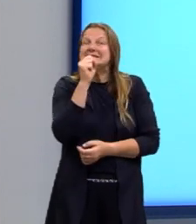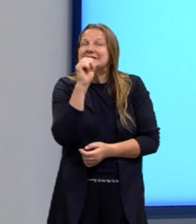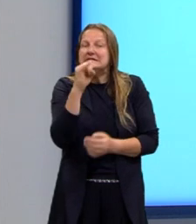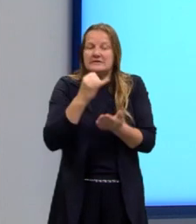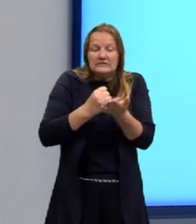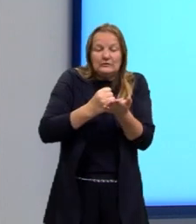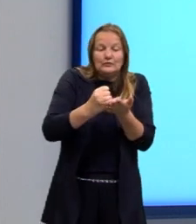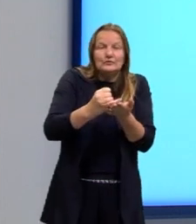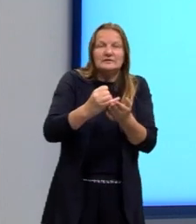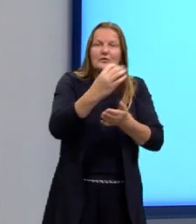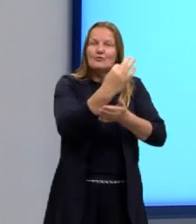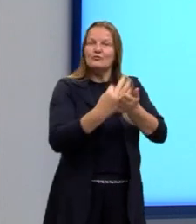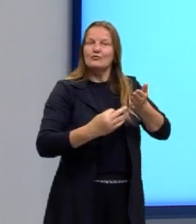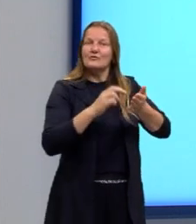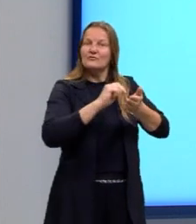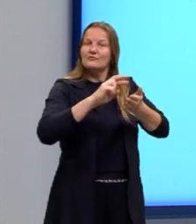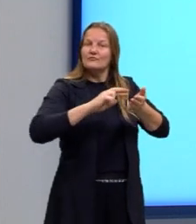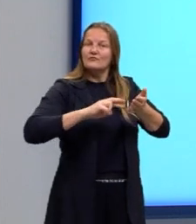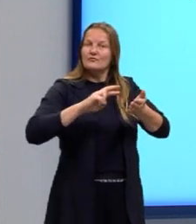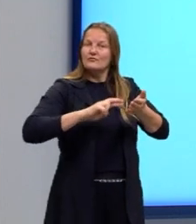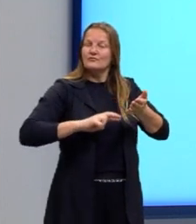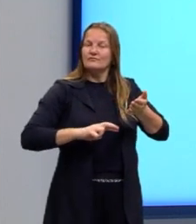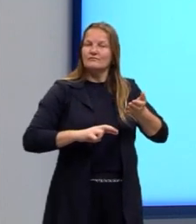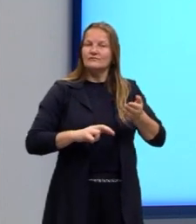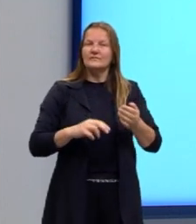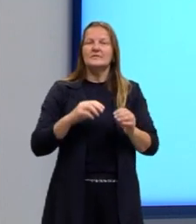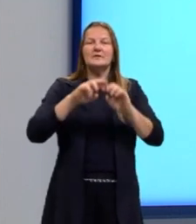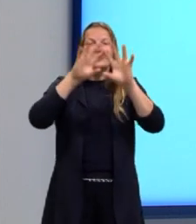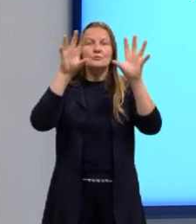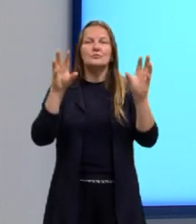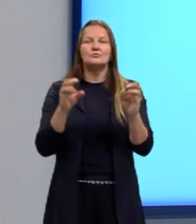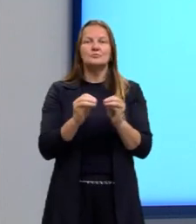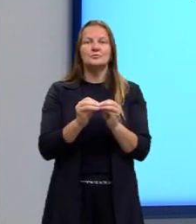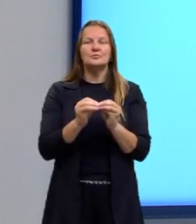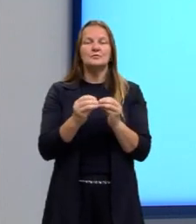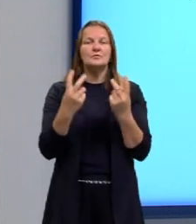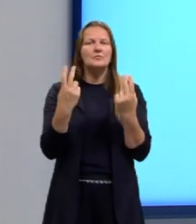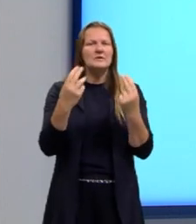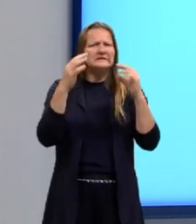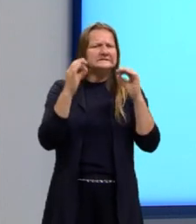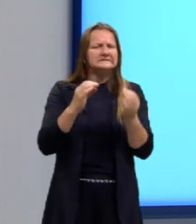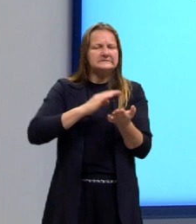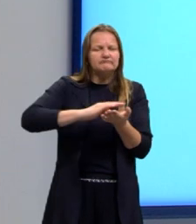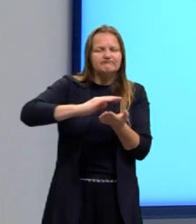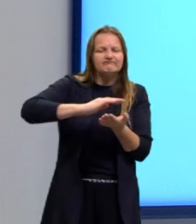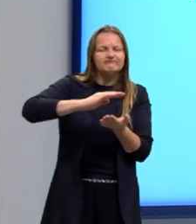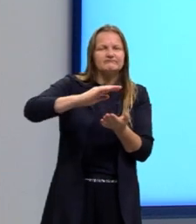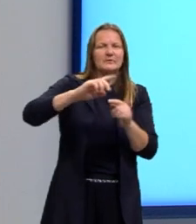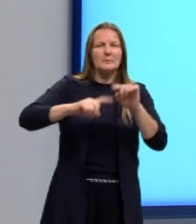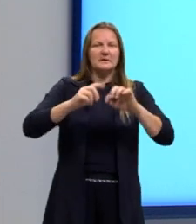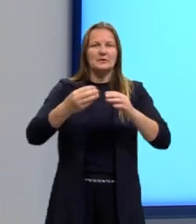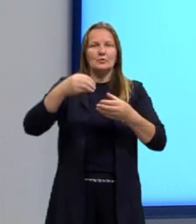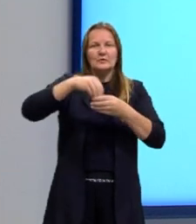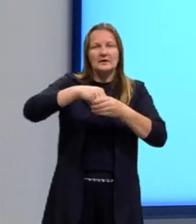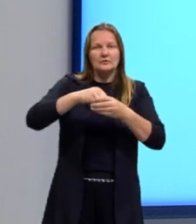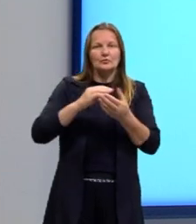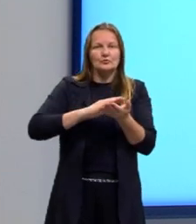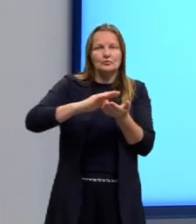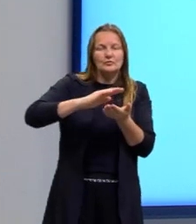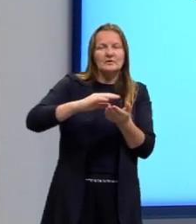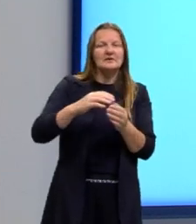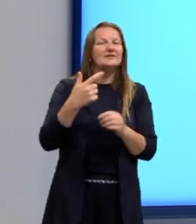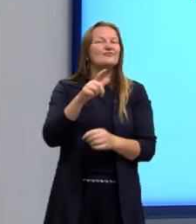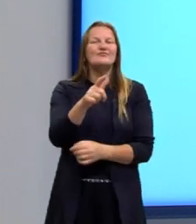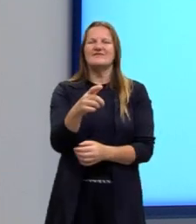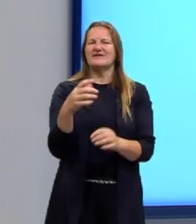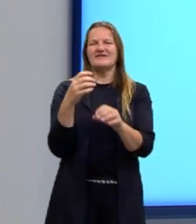introdução e a conclusão elaboradas com os ingredientes certos, não há redação nota mil.